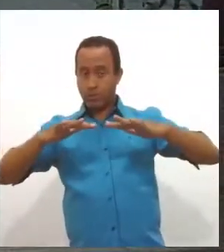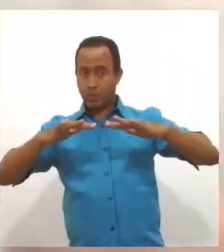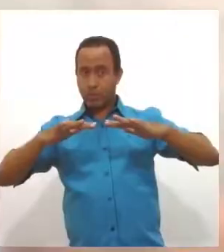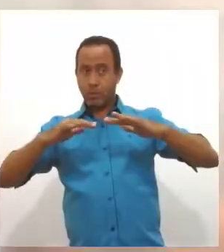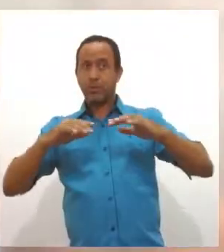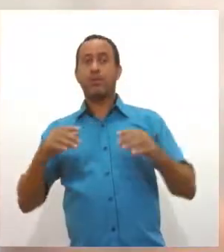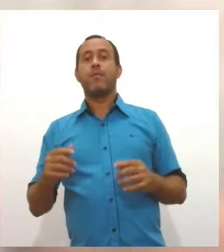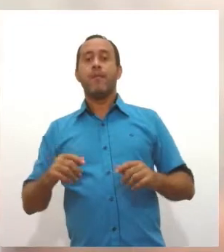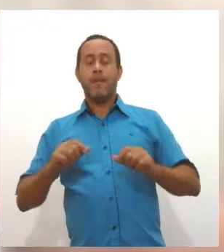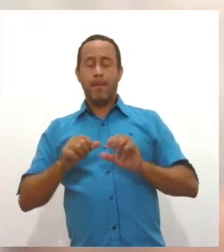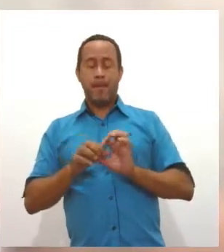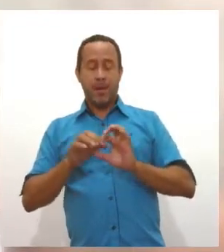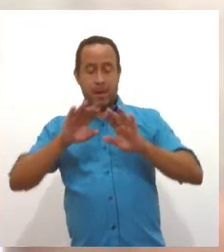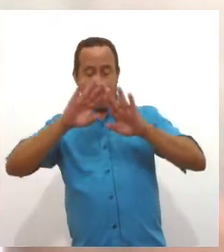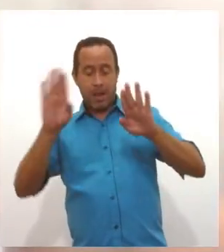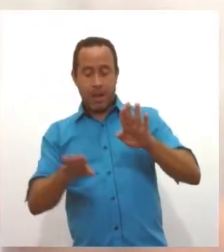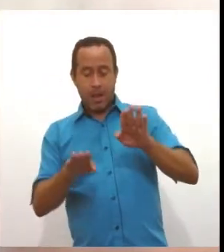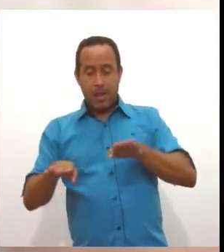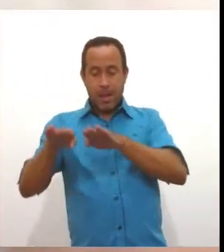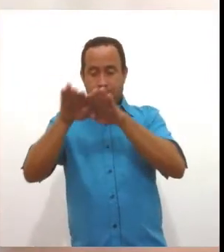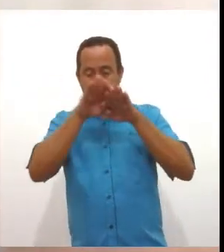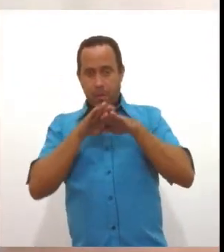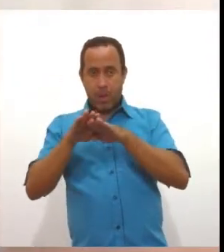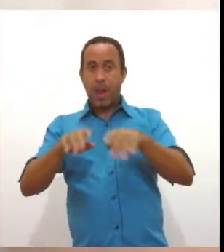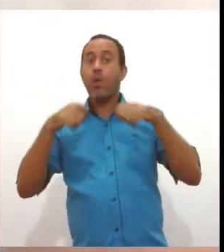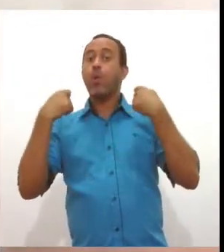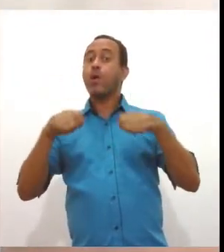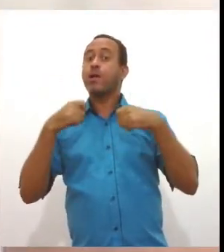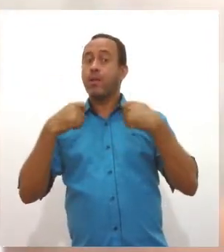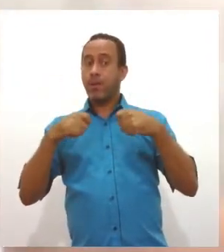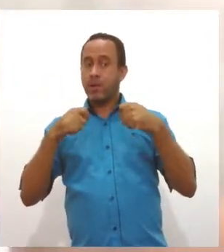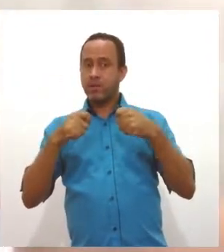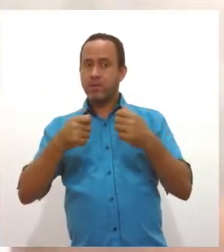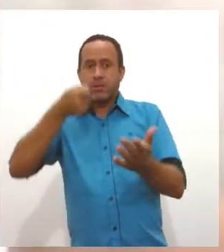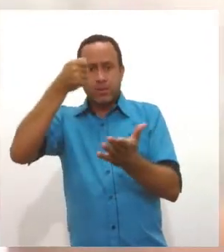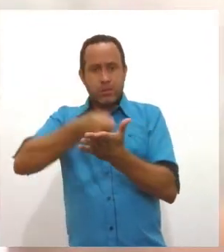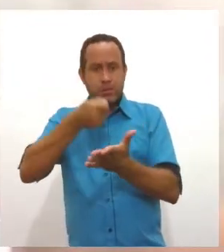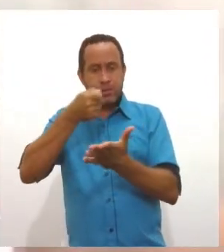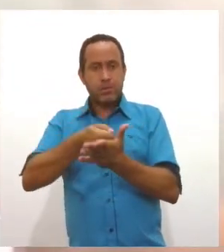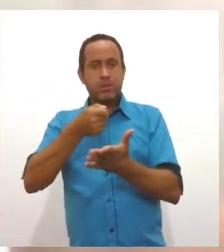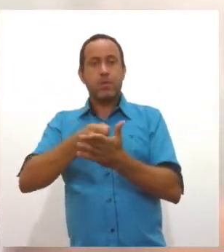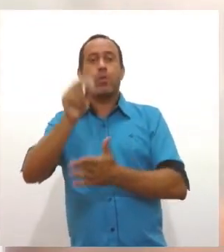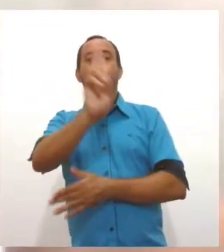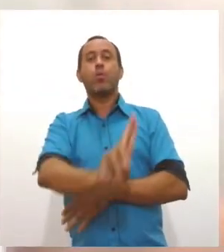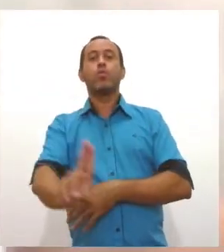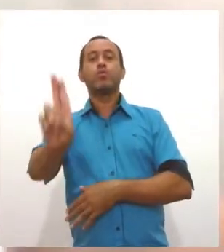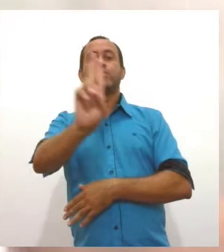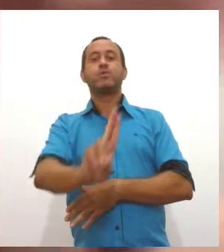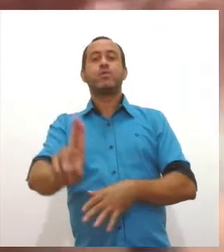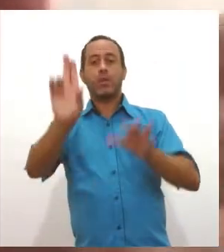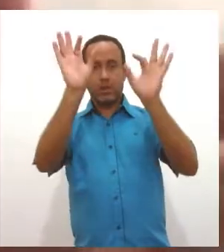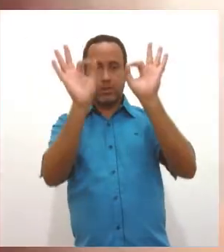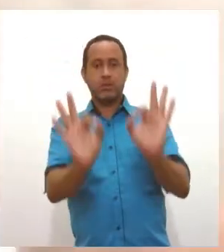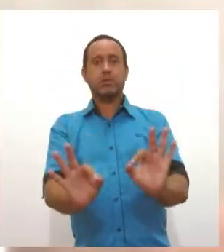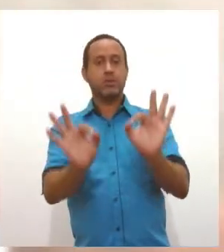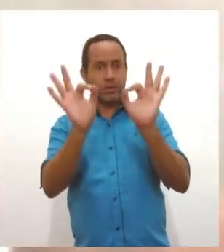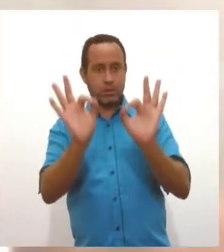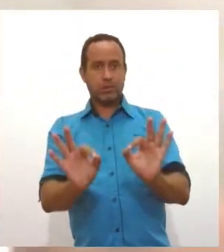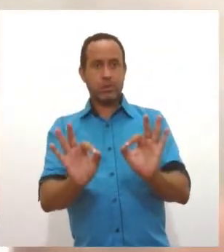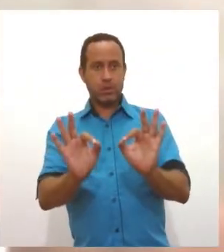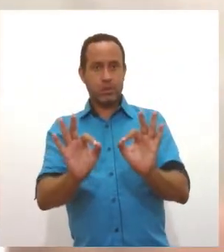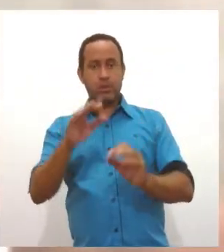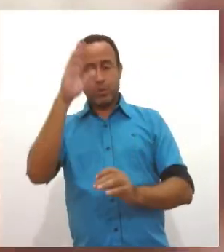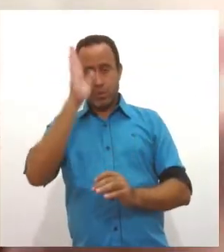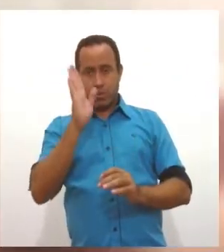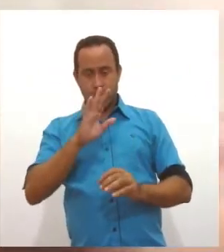reduzir a desigualdade. O que precisamos é que elas sejam efetivamente utilizadas e aplicadas. No caso do estado